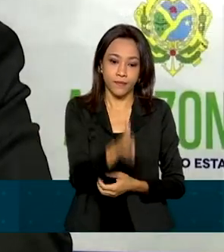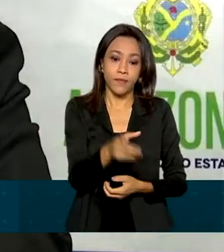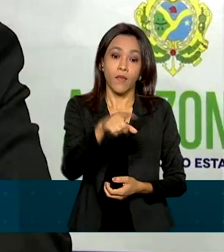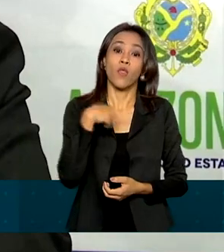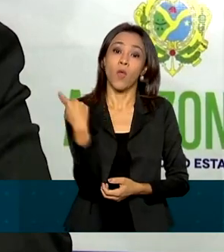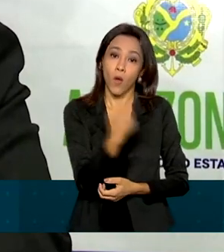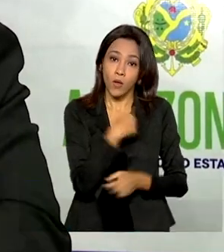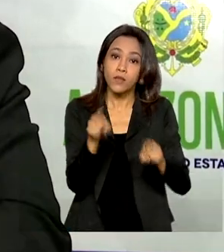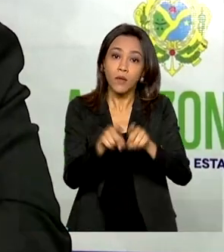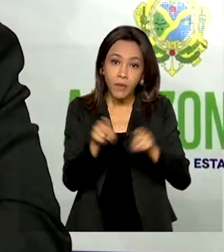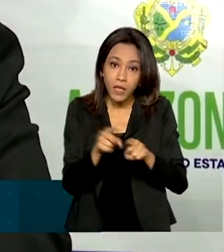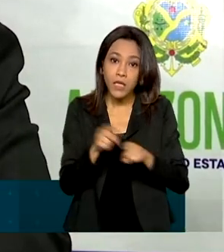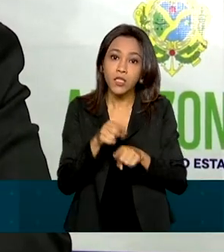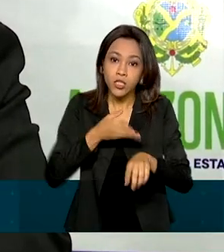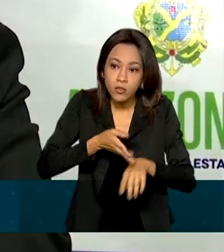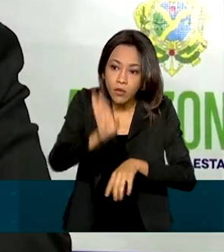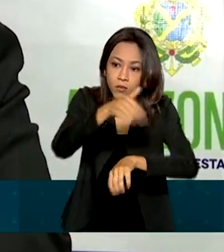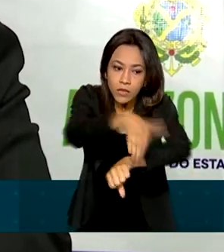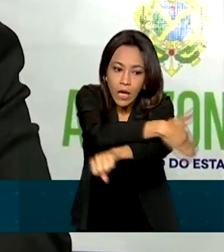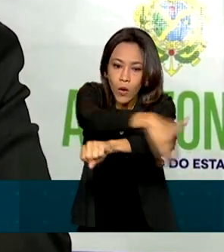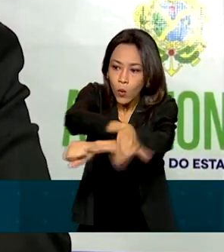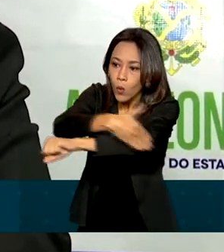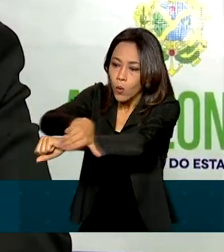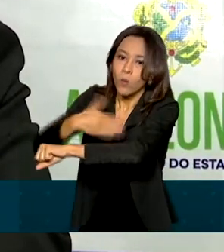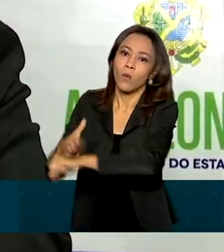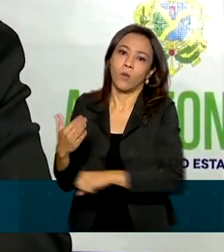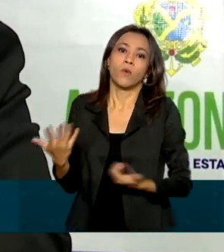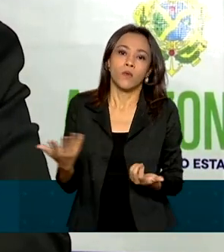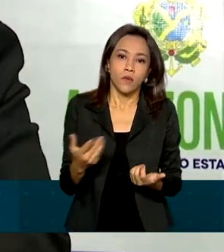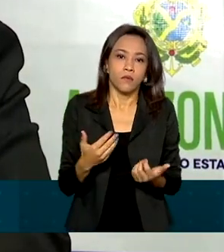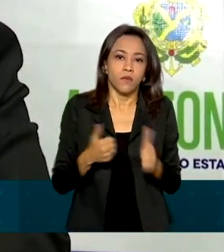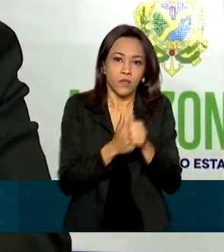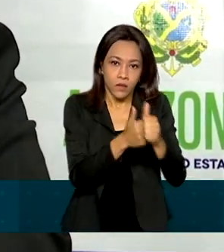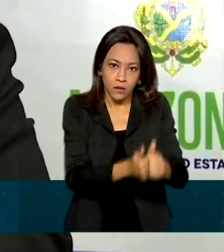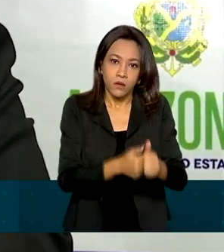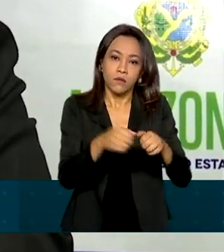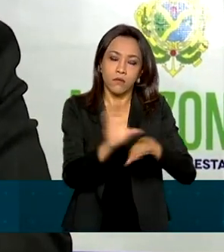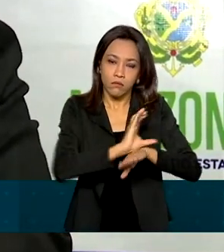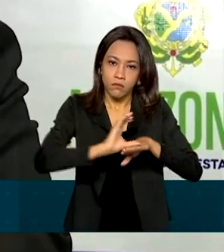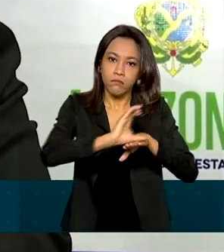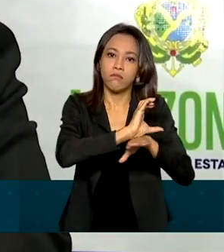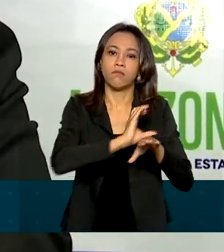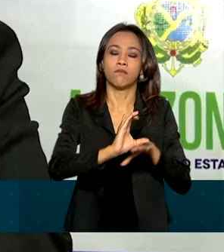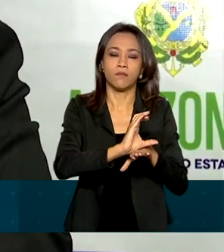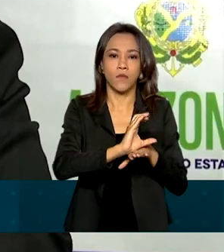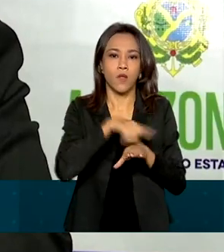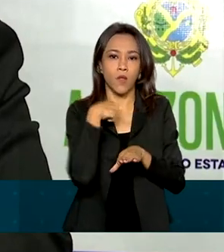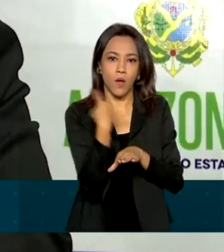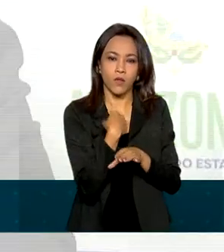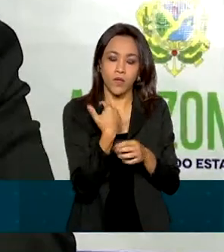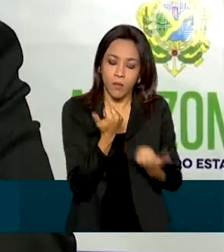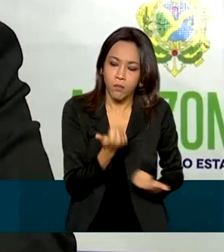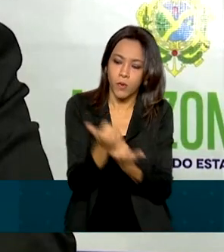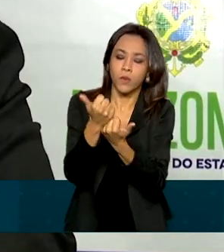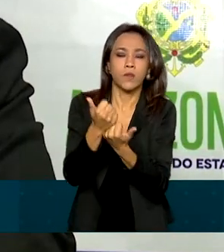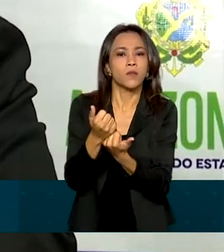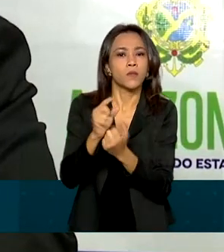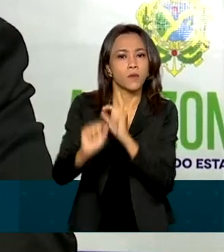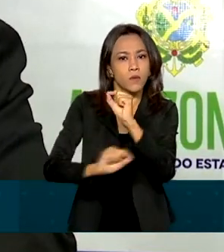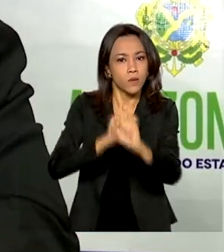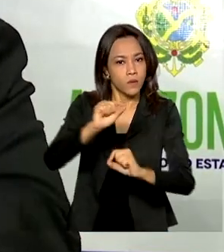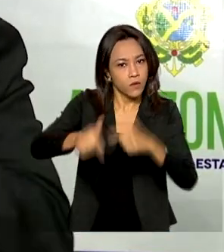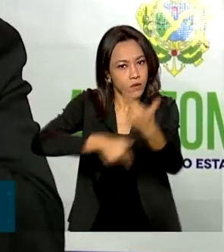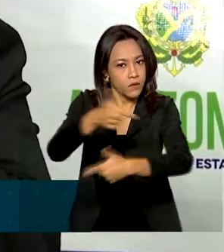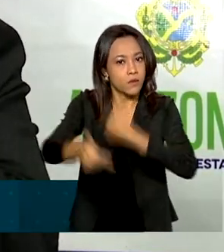também, além das nossas atribuições constitucionais, fortalecendo as nossas ações policiais. Não